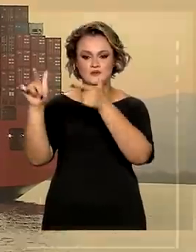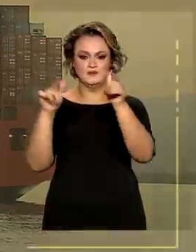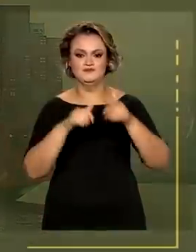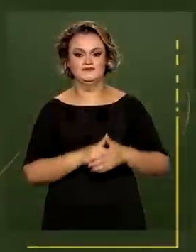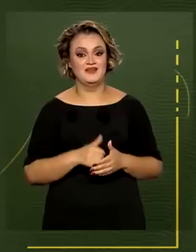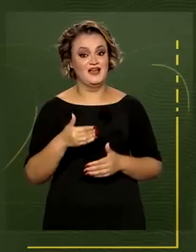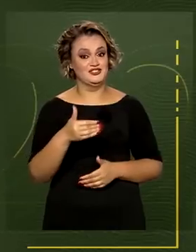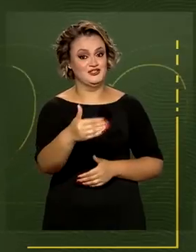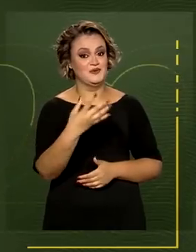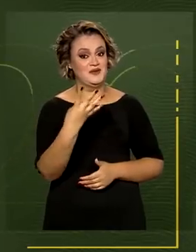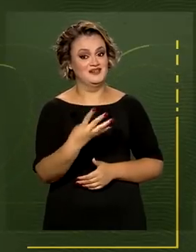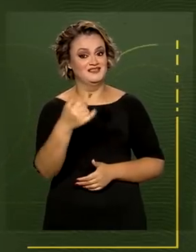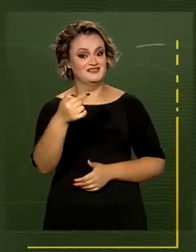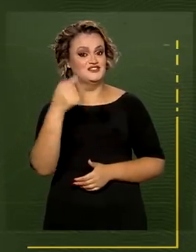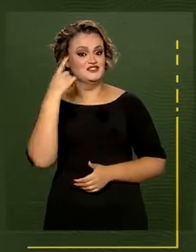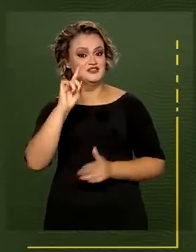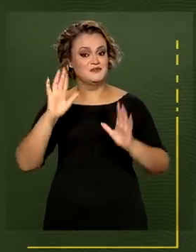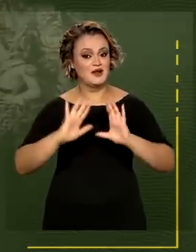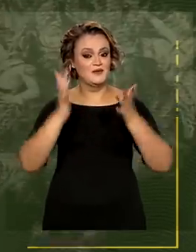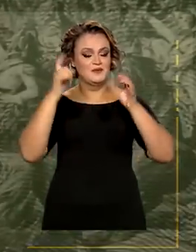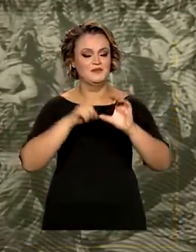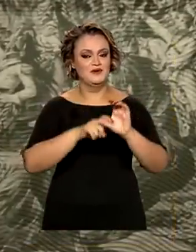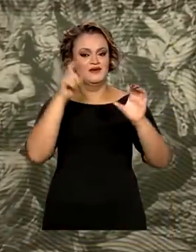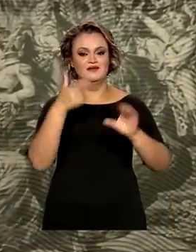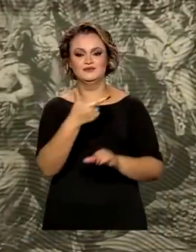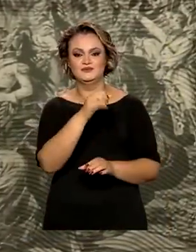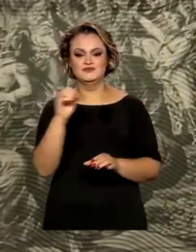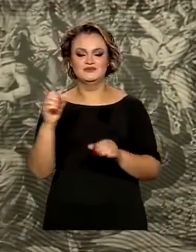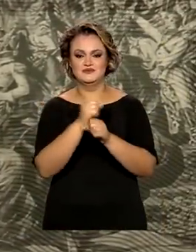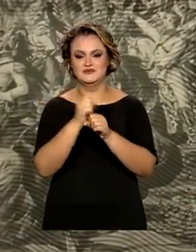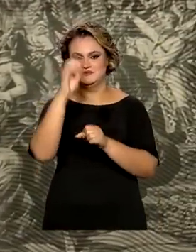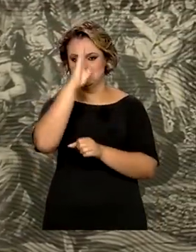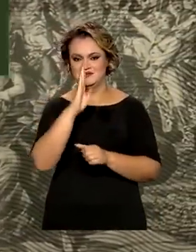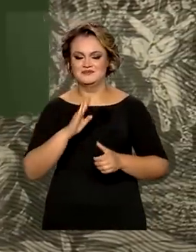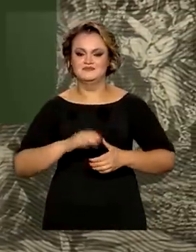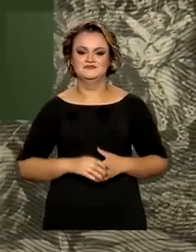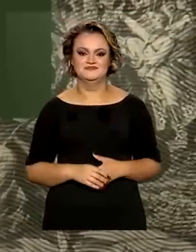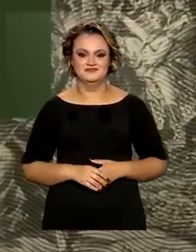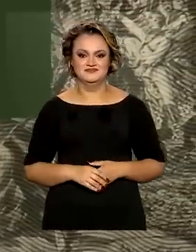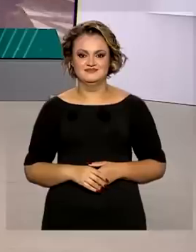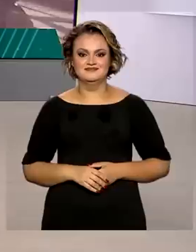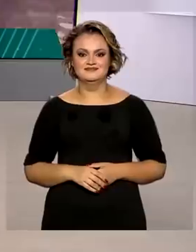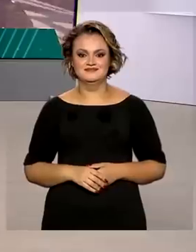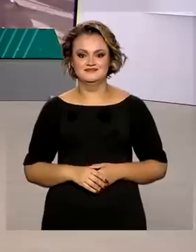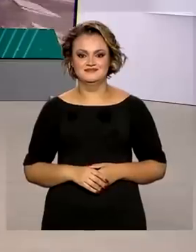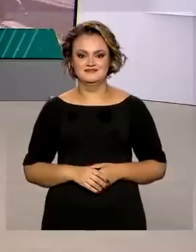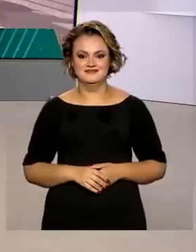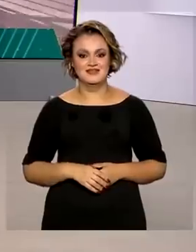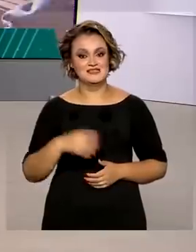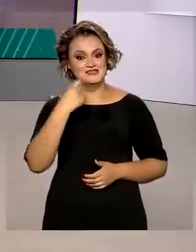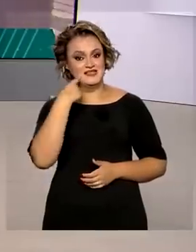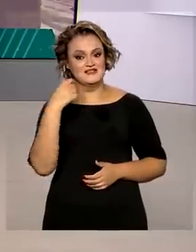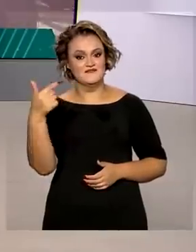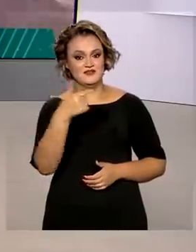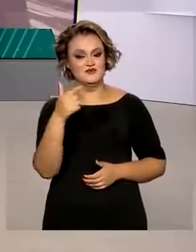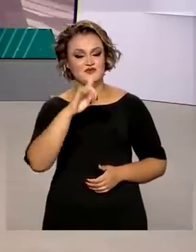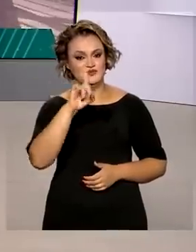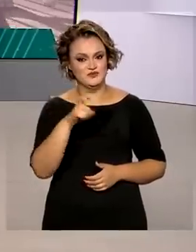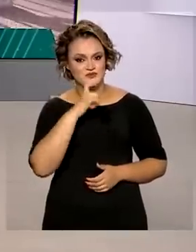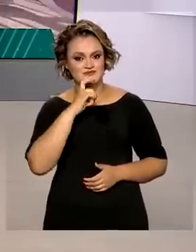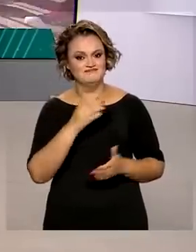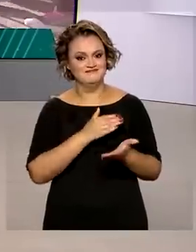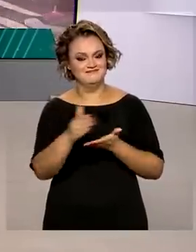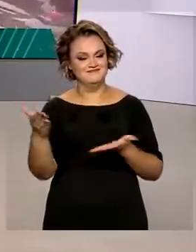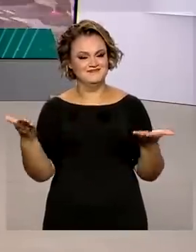E faltam 47 dias para o bicentenário da independência do Brasil. Sexta-feira, 22